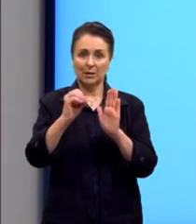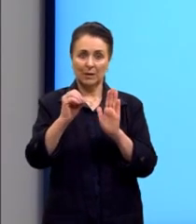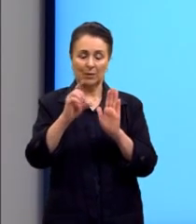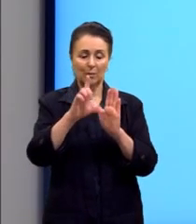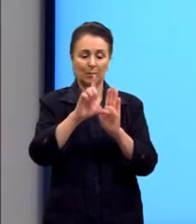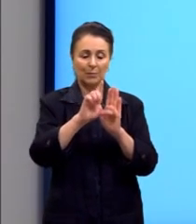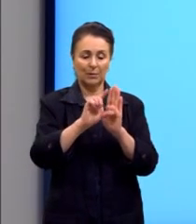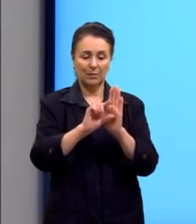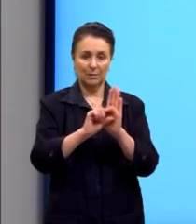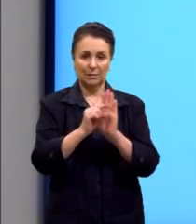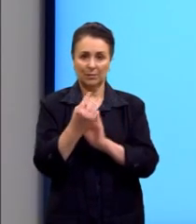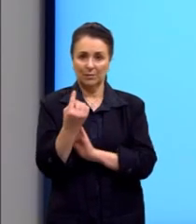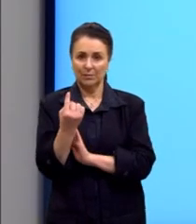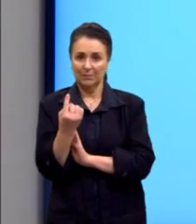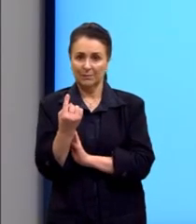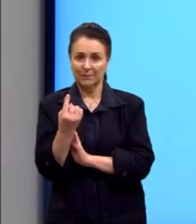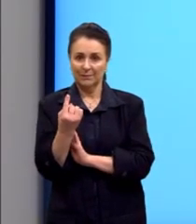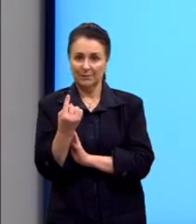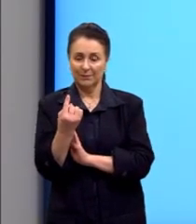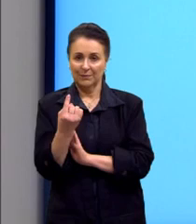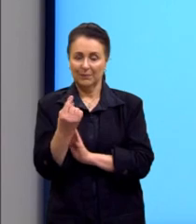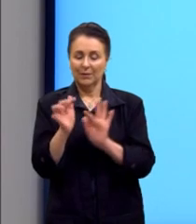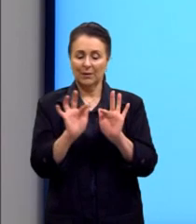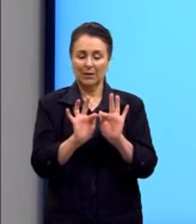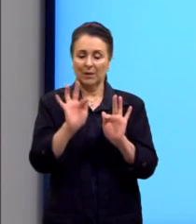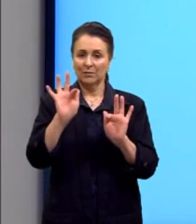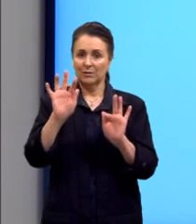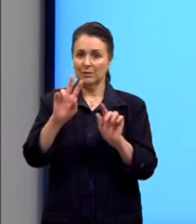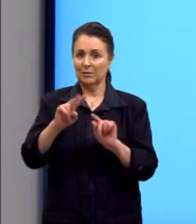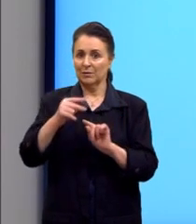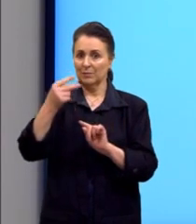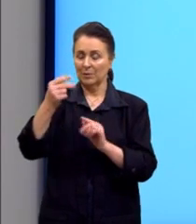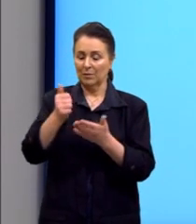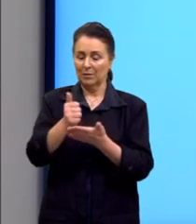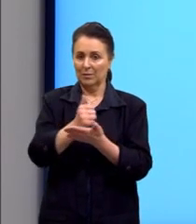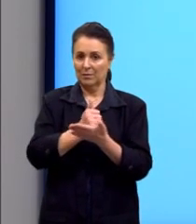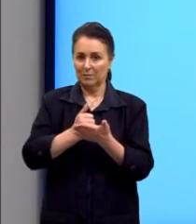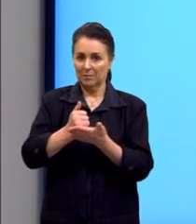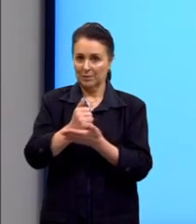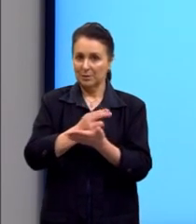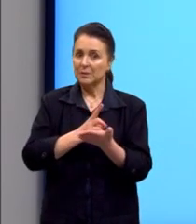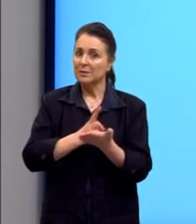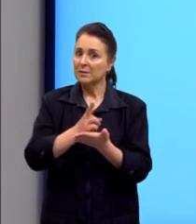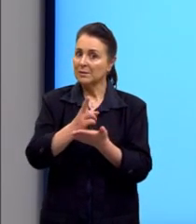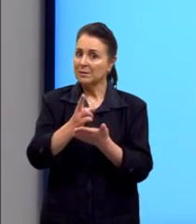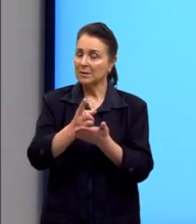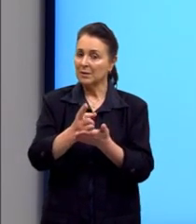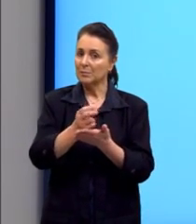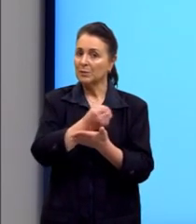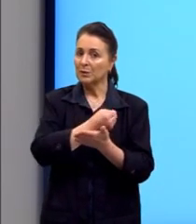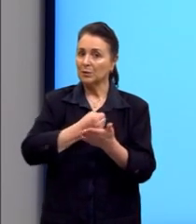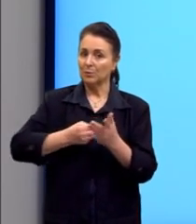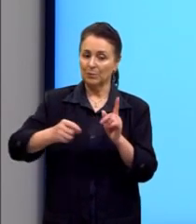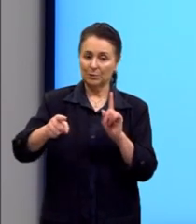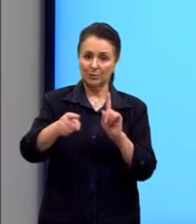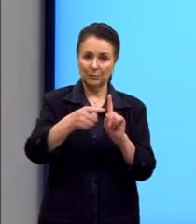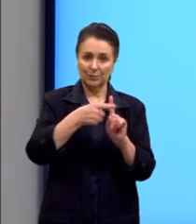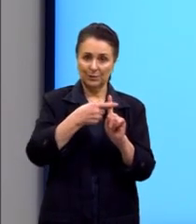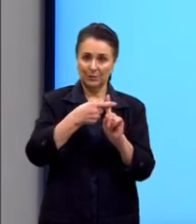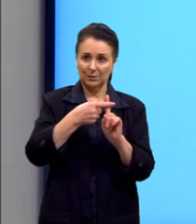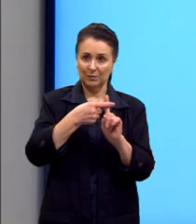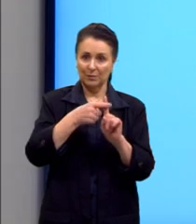menor do que 1. Nós vimos que a função exponencial, a base, sempre vai ser um número positivo, né?